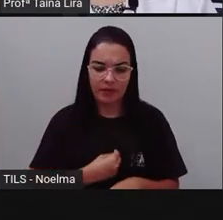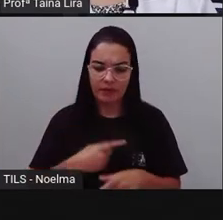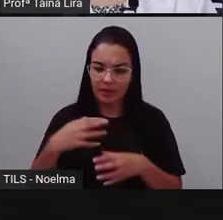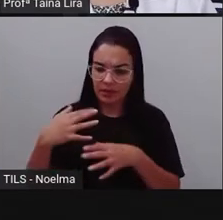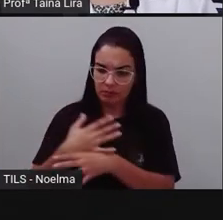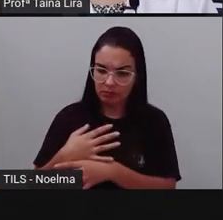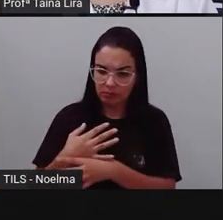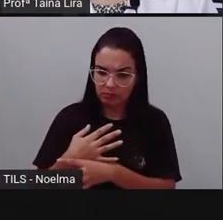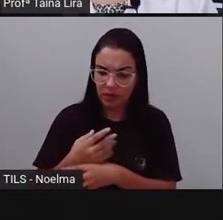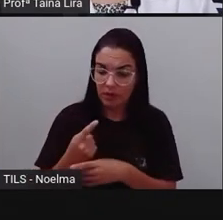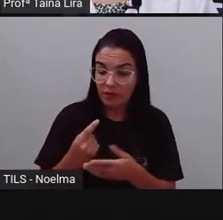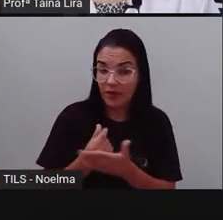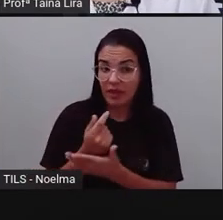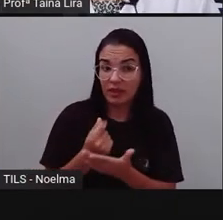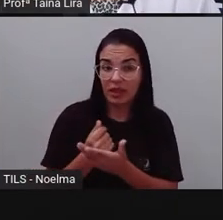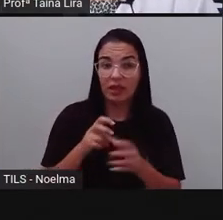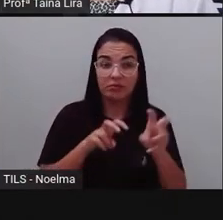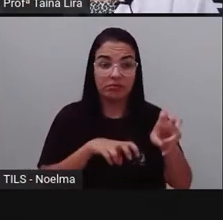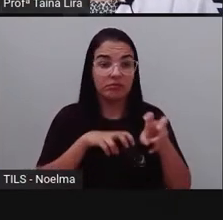na cidade, tá bom?